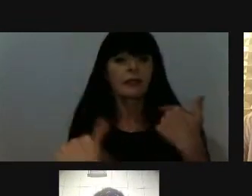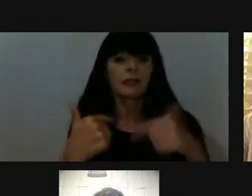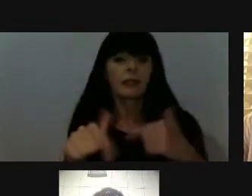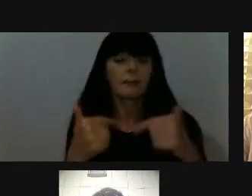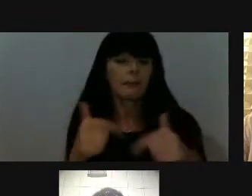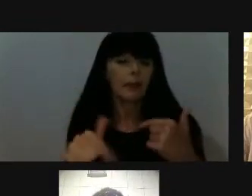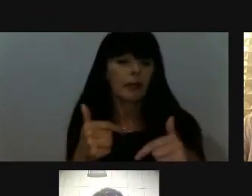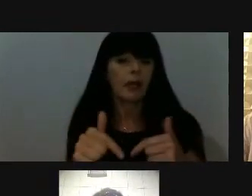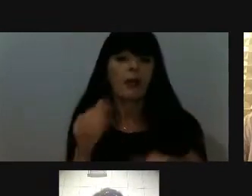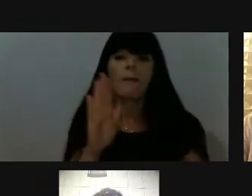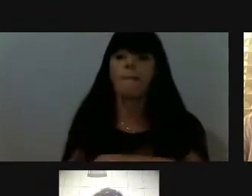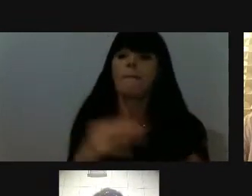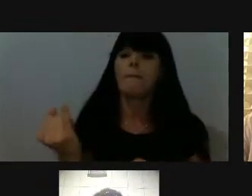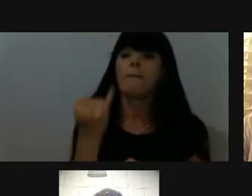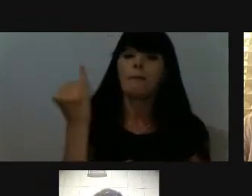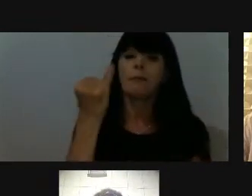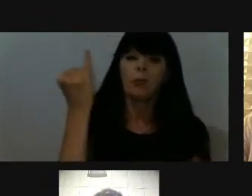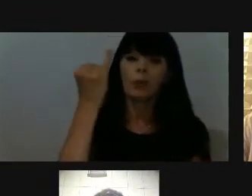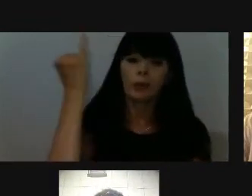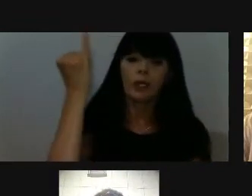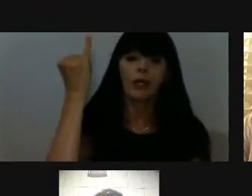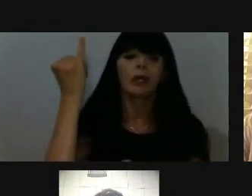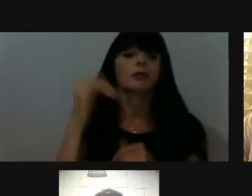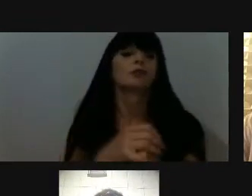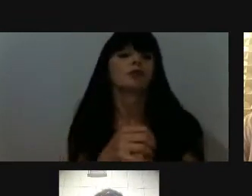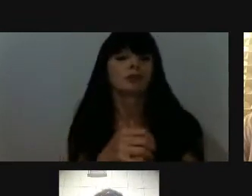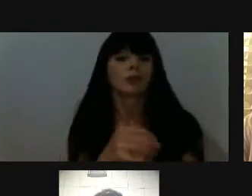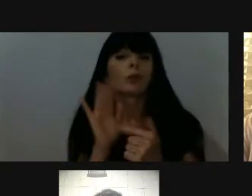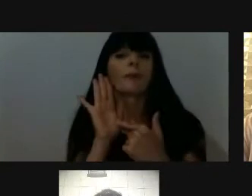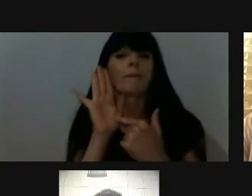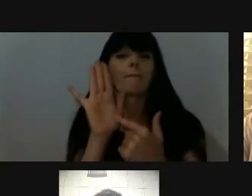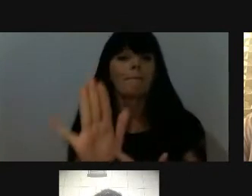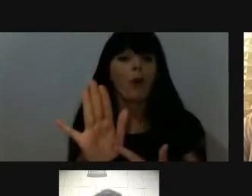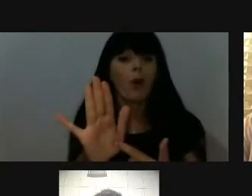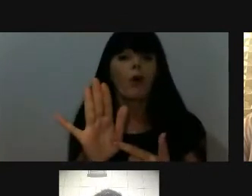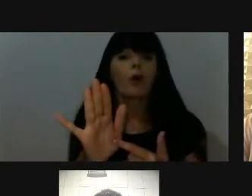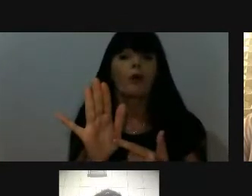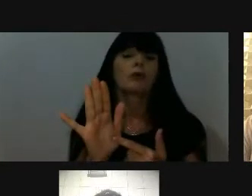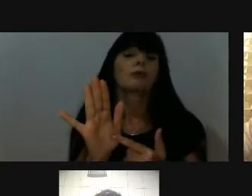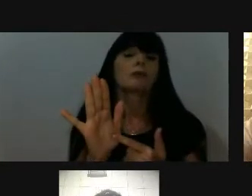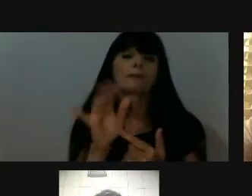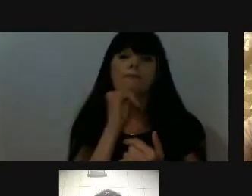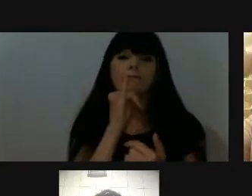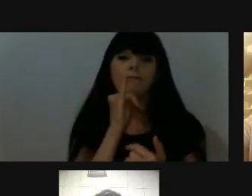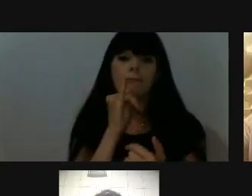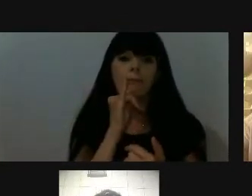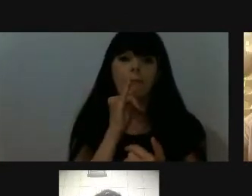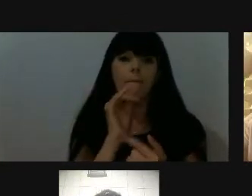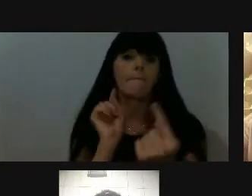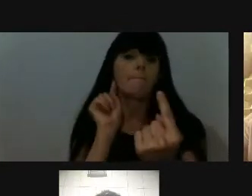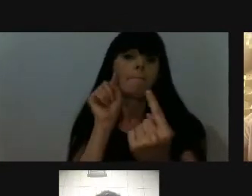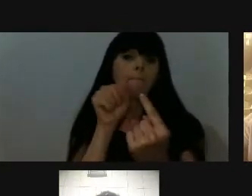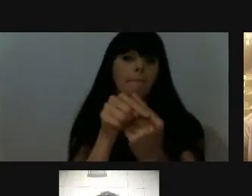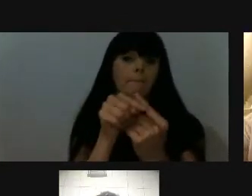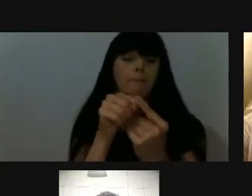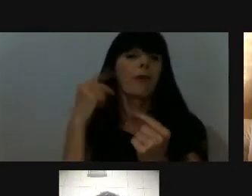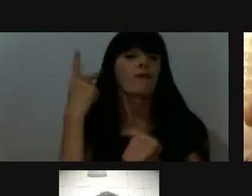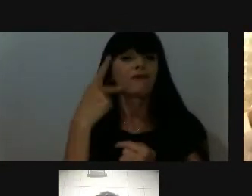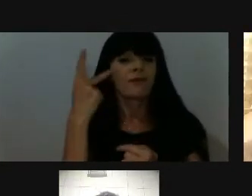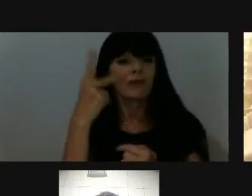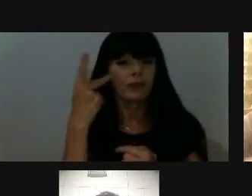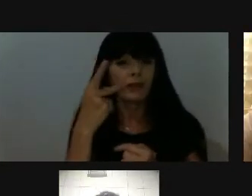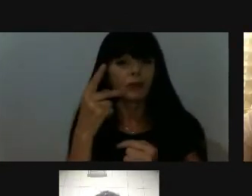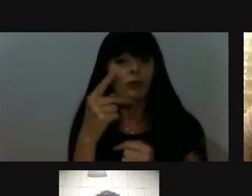prefeito trabalhar, que para mim é a parte mais importante do legislar, né? É o que traça as metas para o vereador